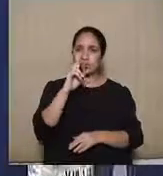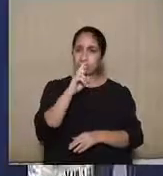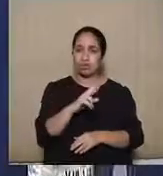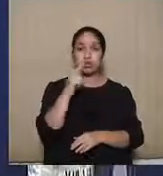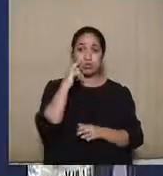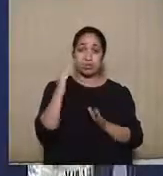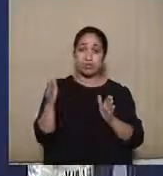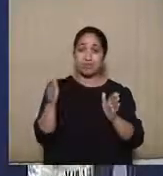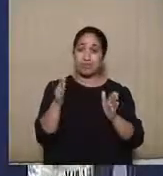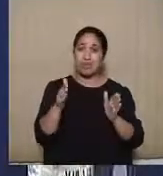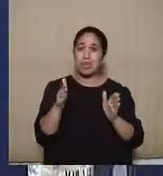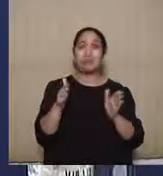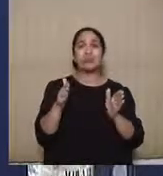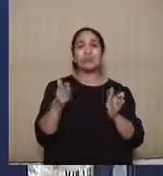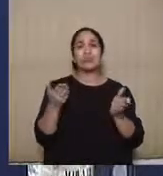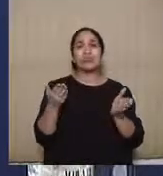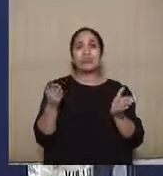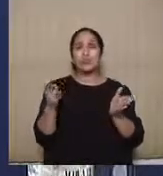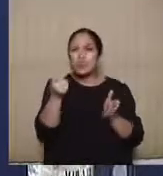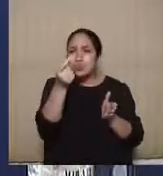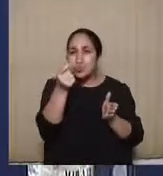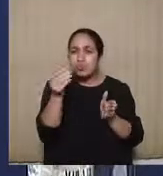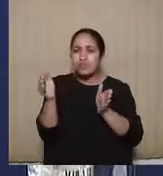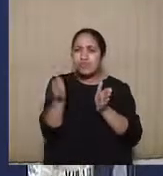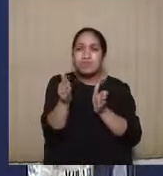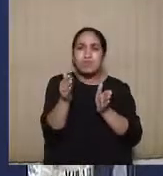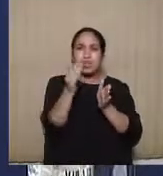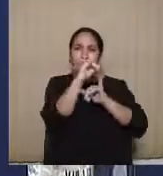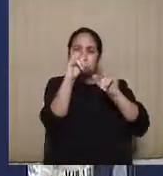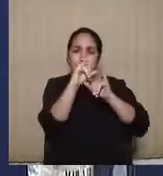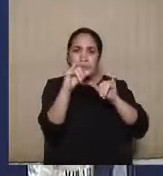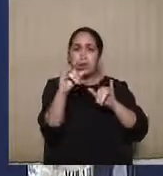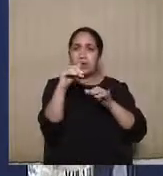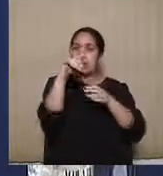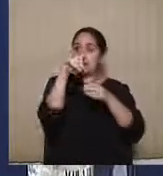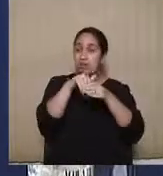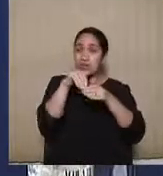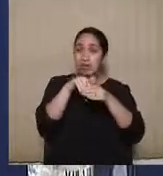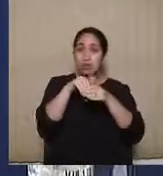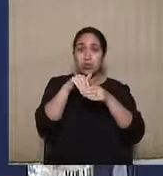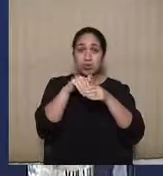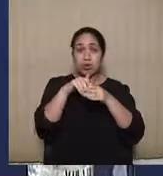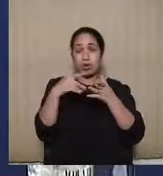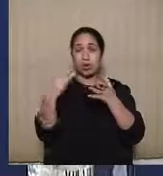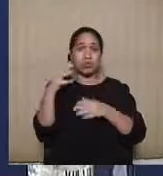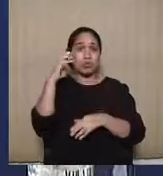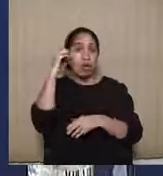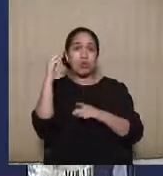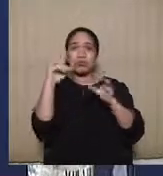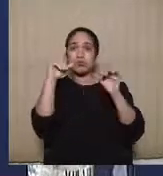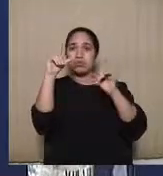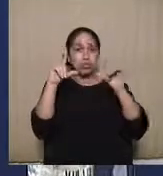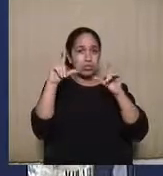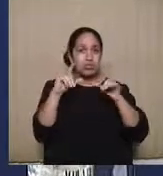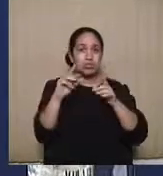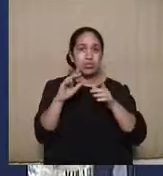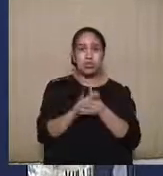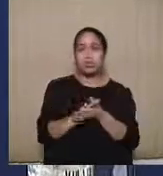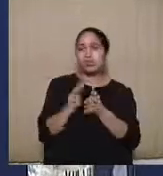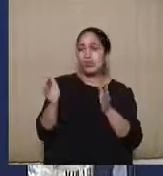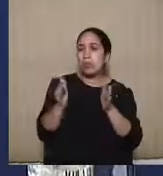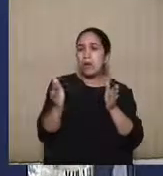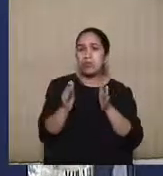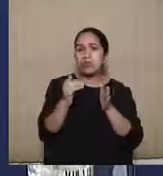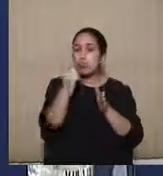prazos também são extremamente curtos. Para a propaganda eleitoral que aconteça no rádio e na televisão, o prazo é de